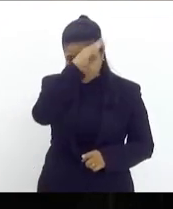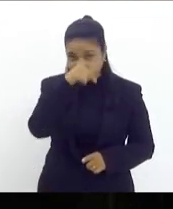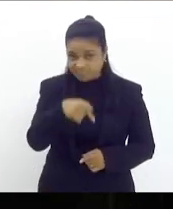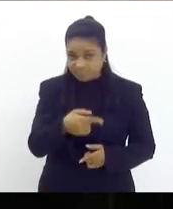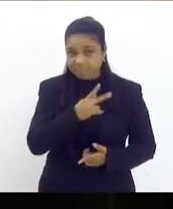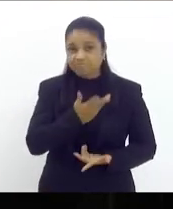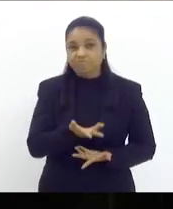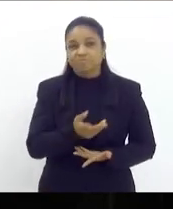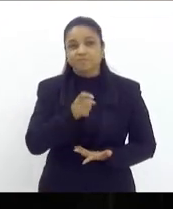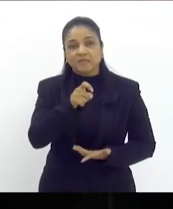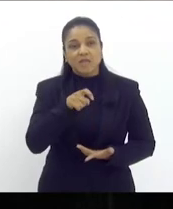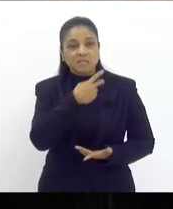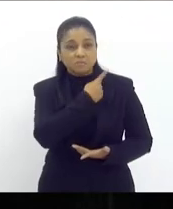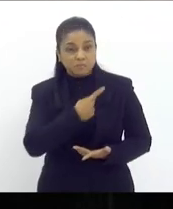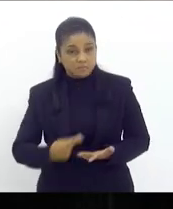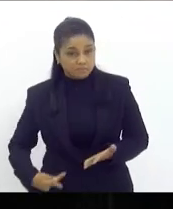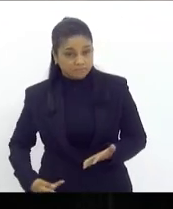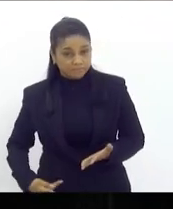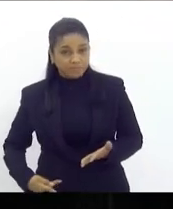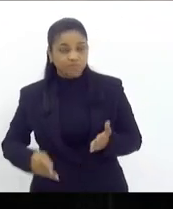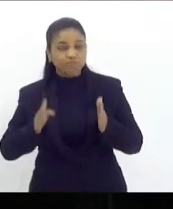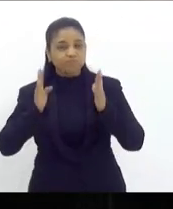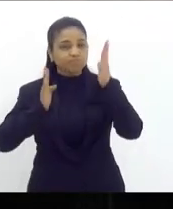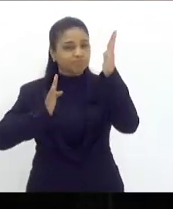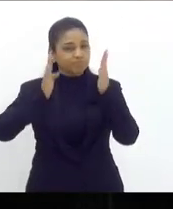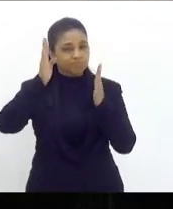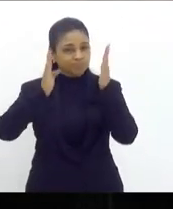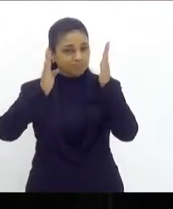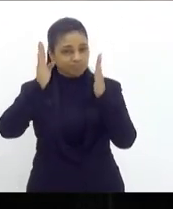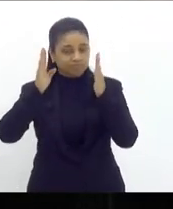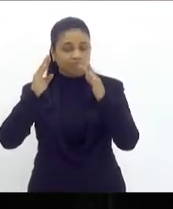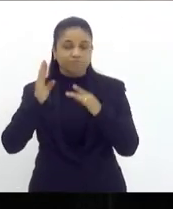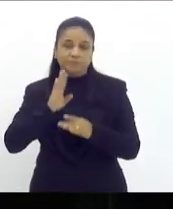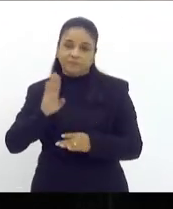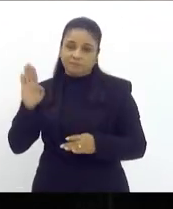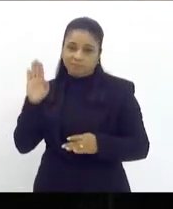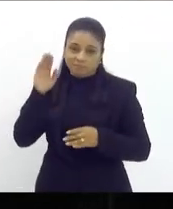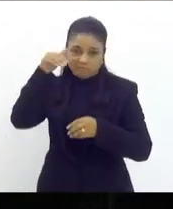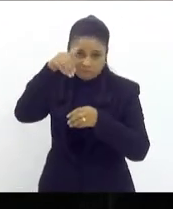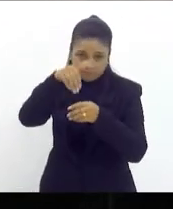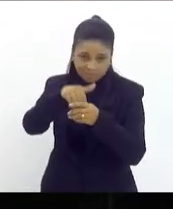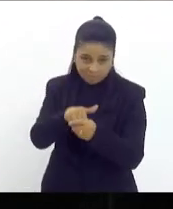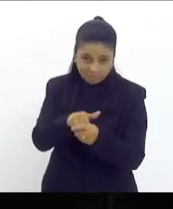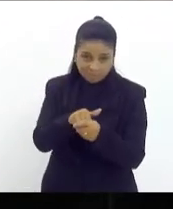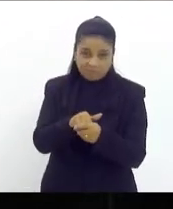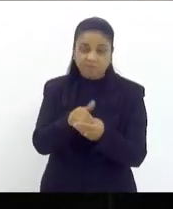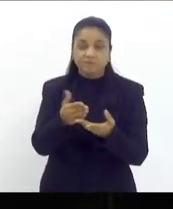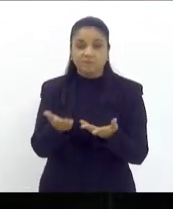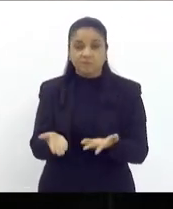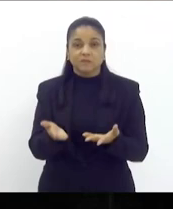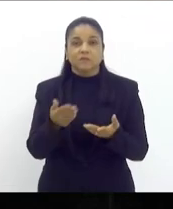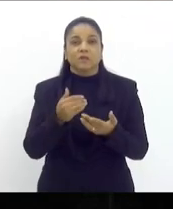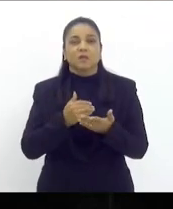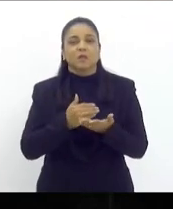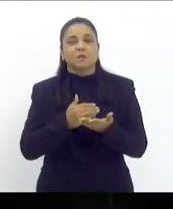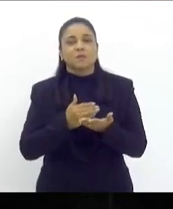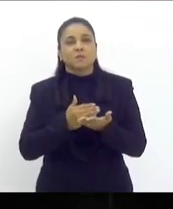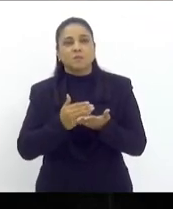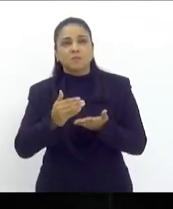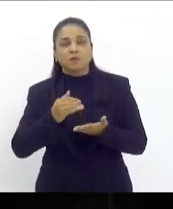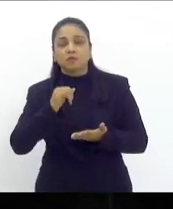exatamente no período eleitoral a partir de 1º de